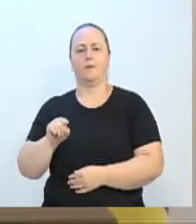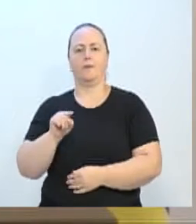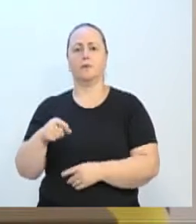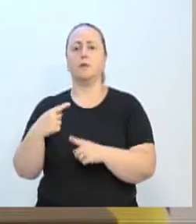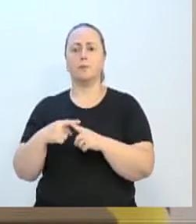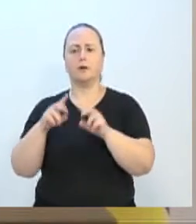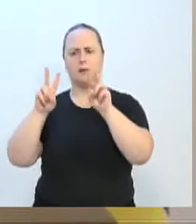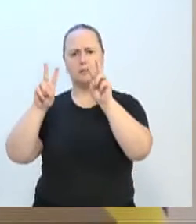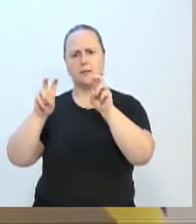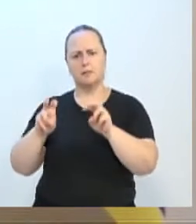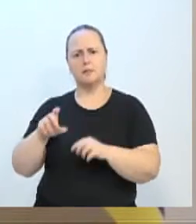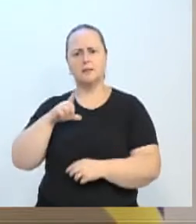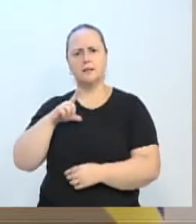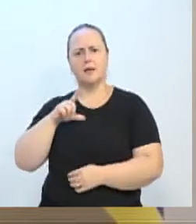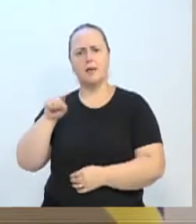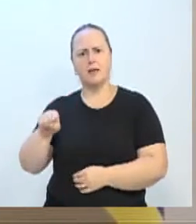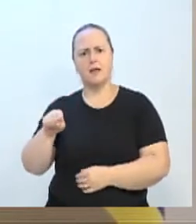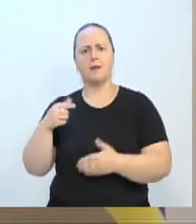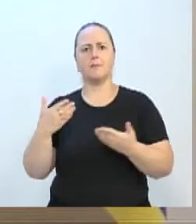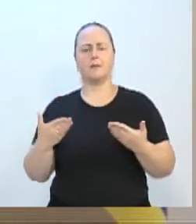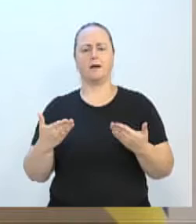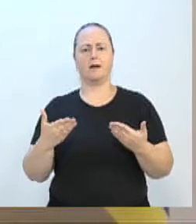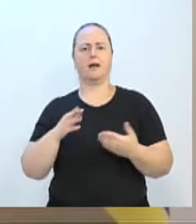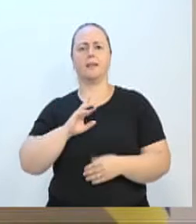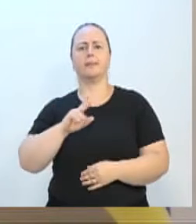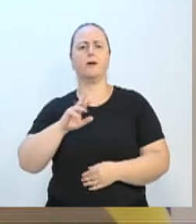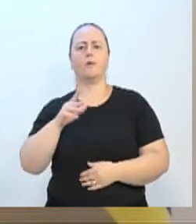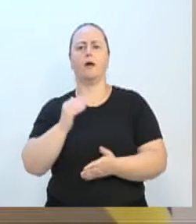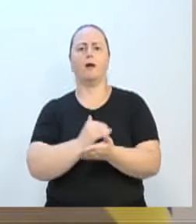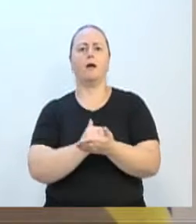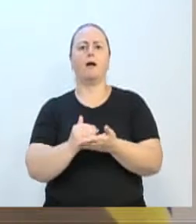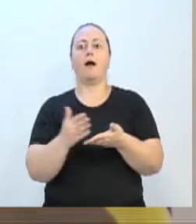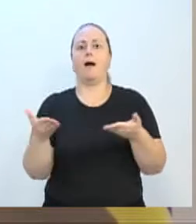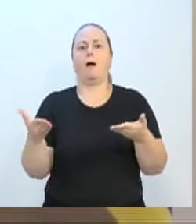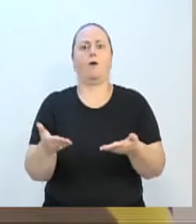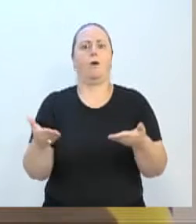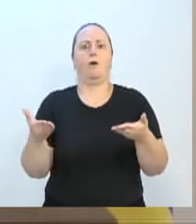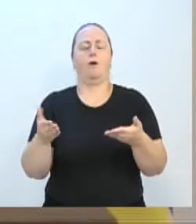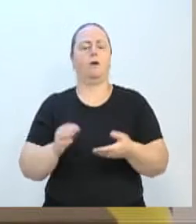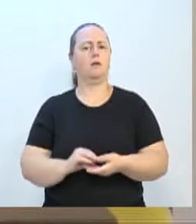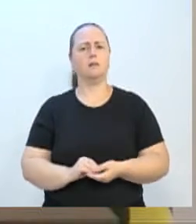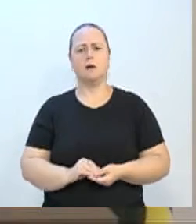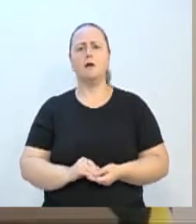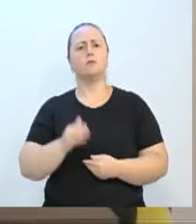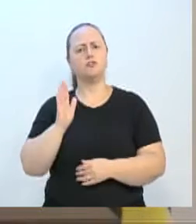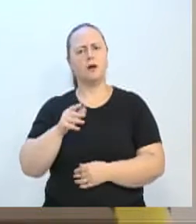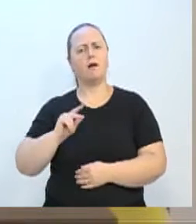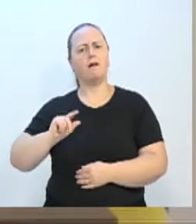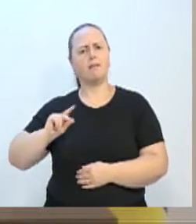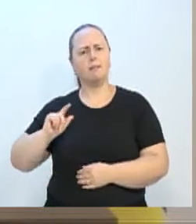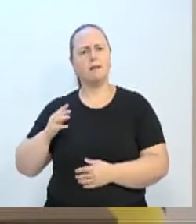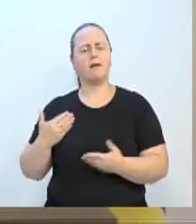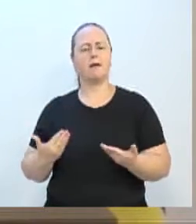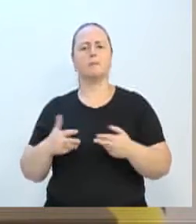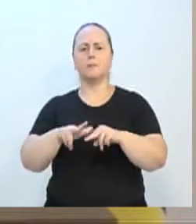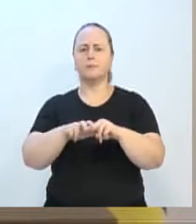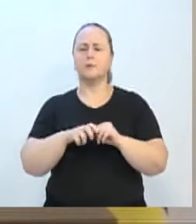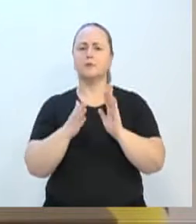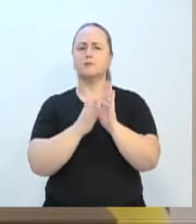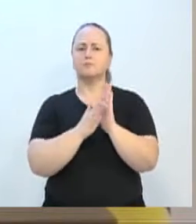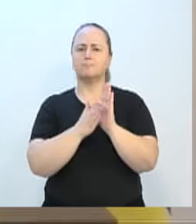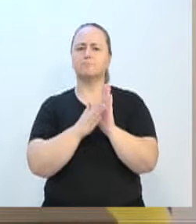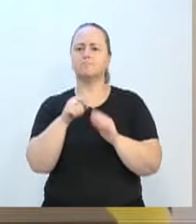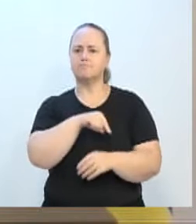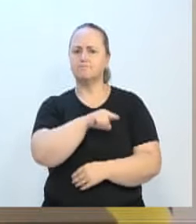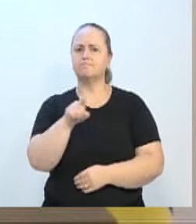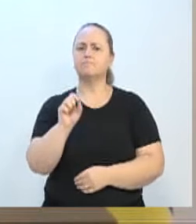aí na sociedade, estão contínuos. Então eles não nasceram com a gente, eles vêm de muito tempo. E eu quero aqui parabenizar, sim, trazer, dizendo